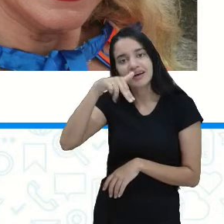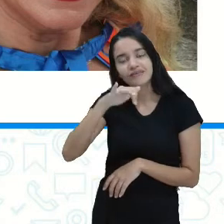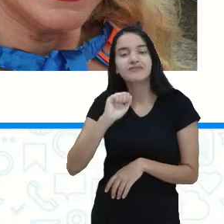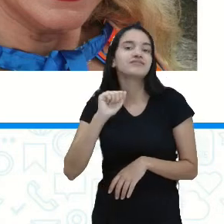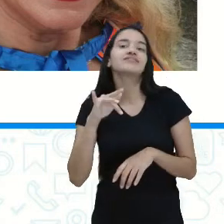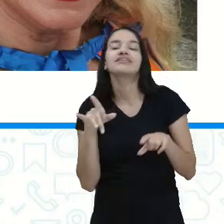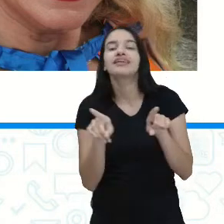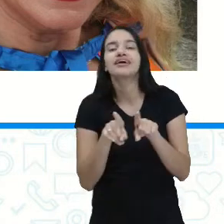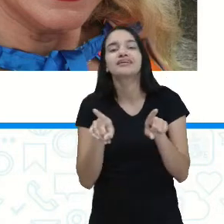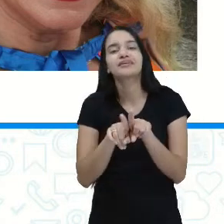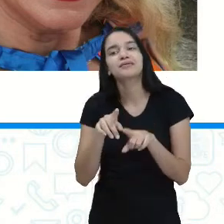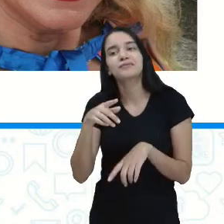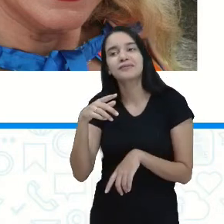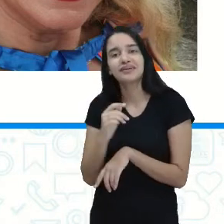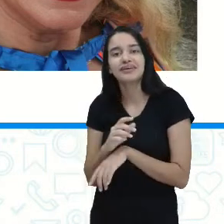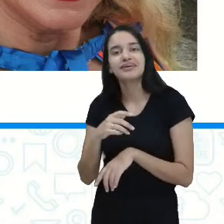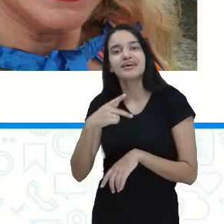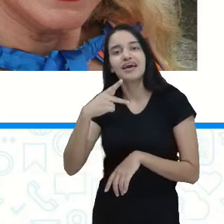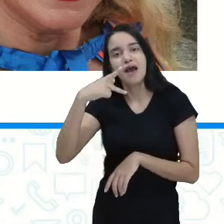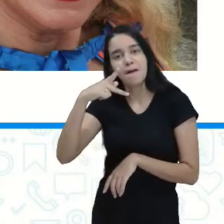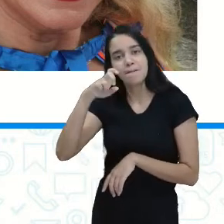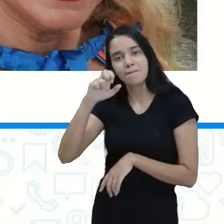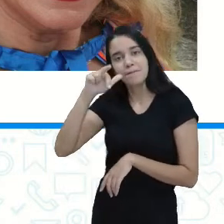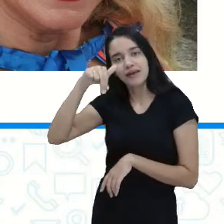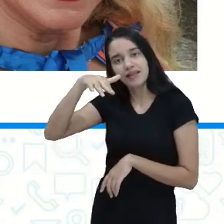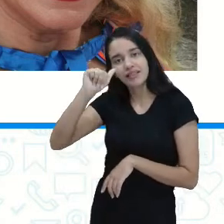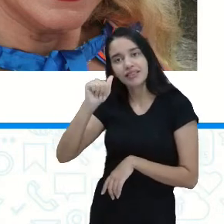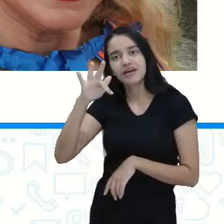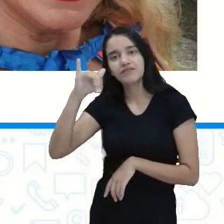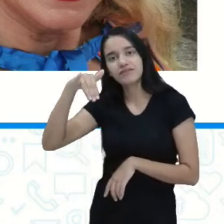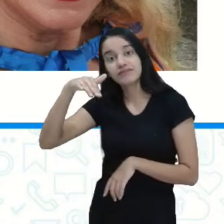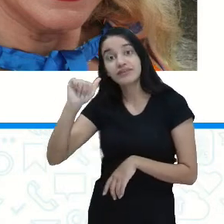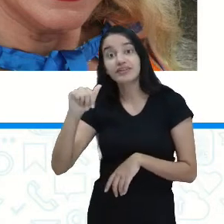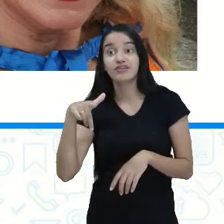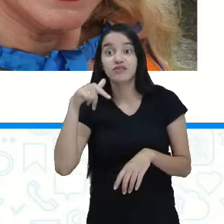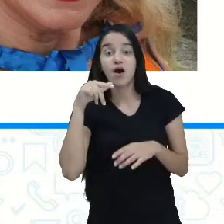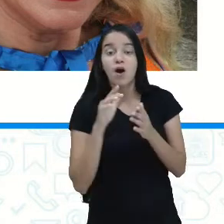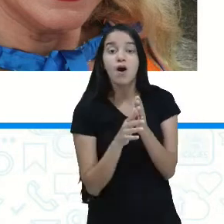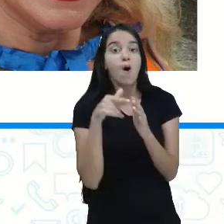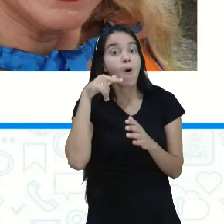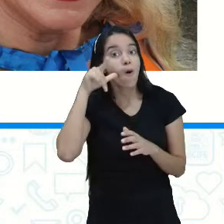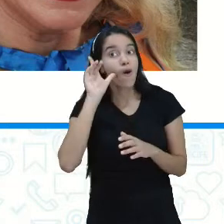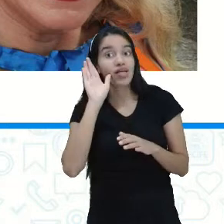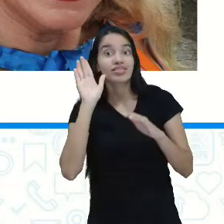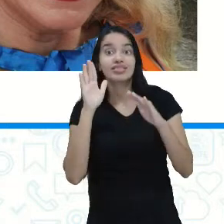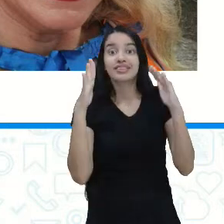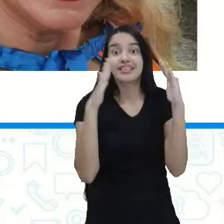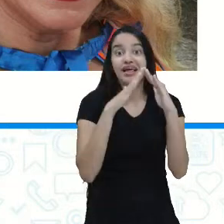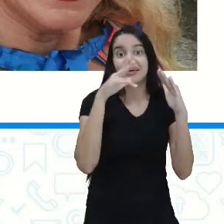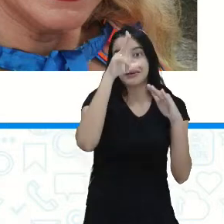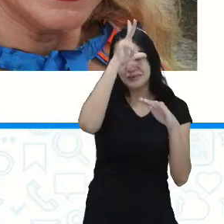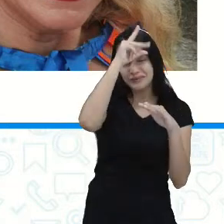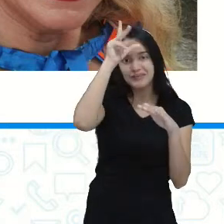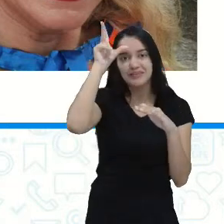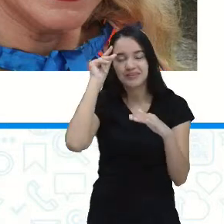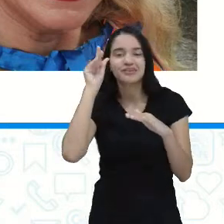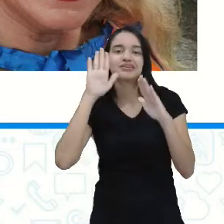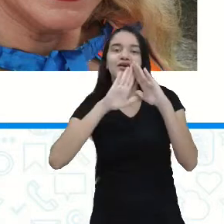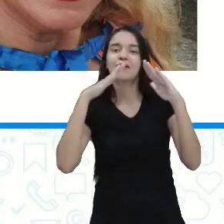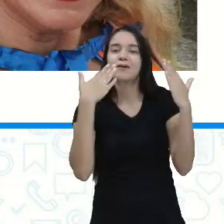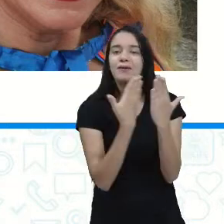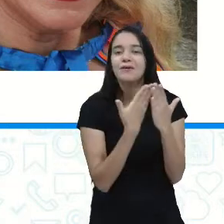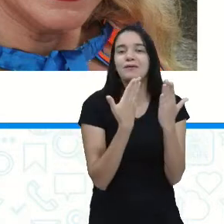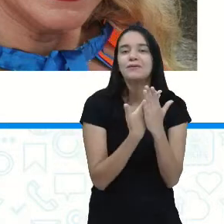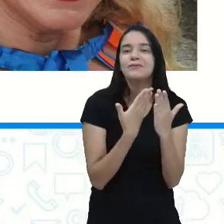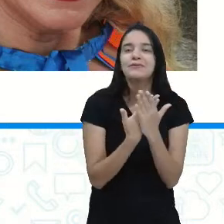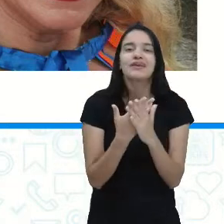Pororoca. Quem conhece essas palhacinhas, hein? Elas estavam ontem lá na Escola Municipal Poeta Paulo Bandeira,